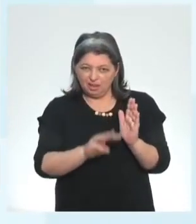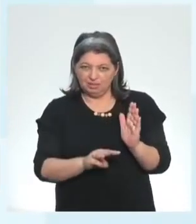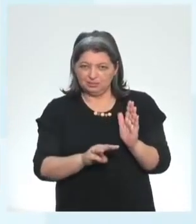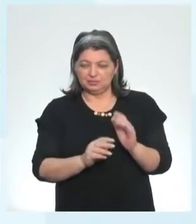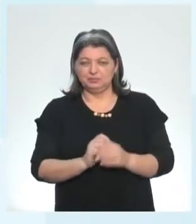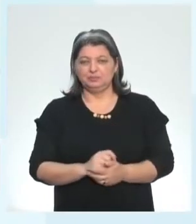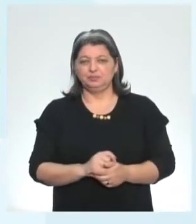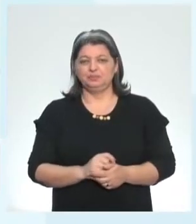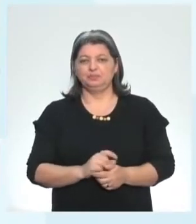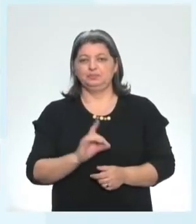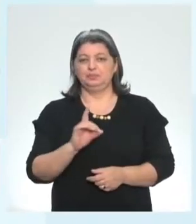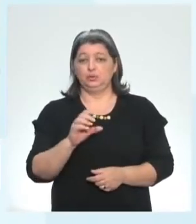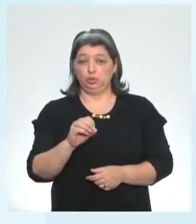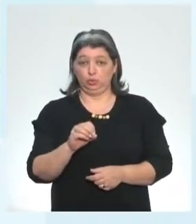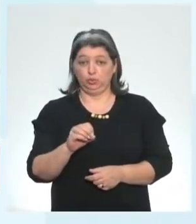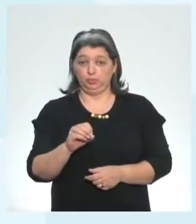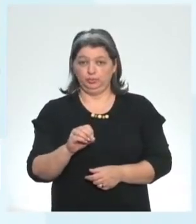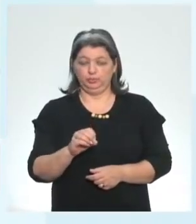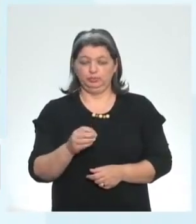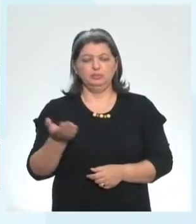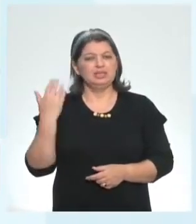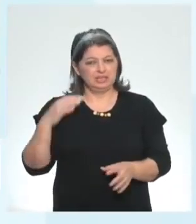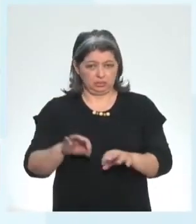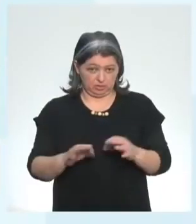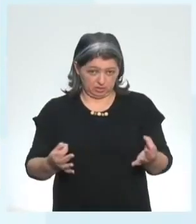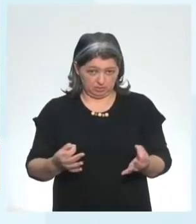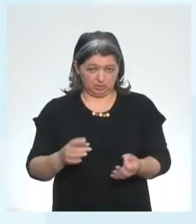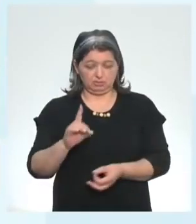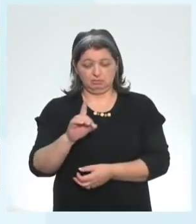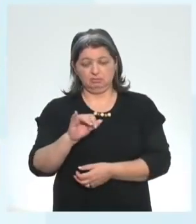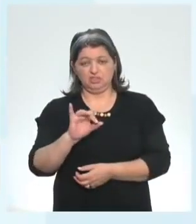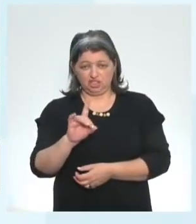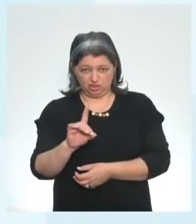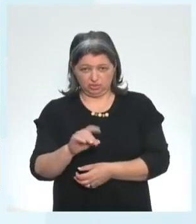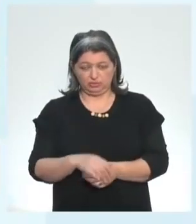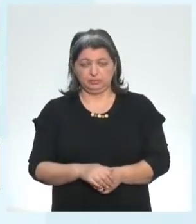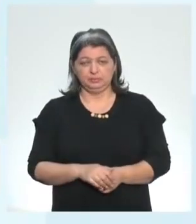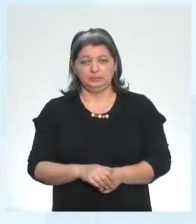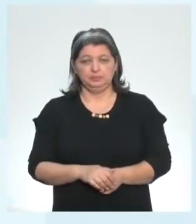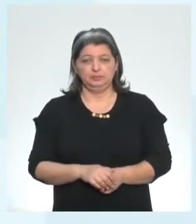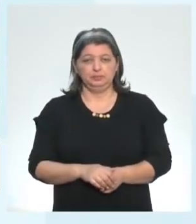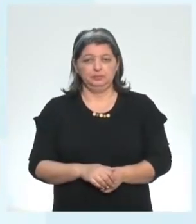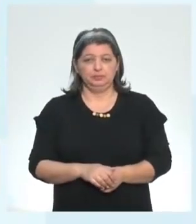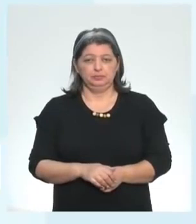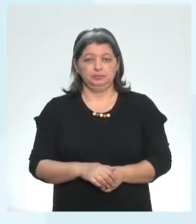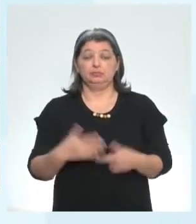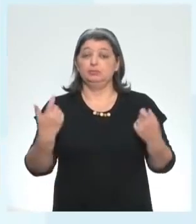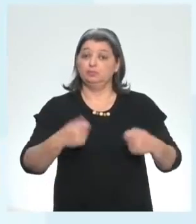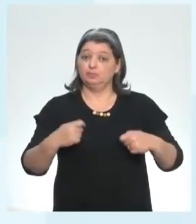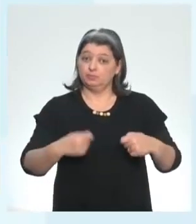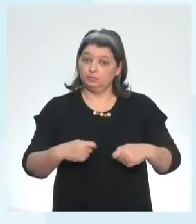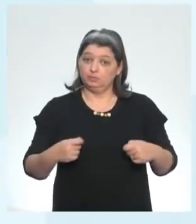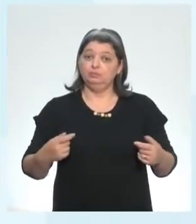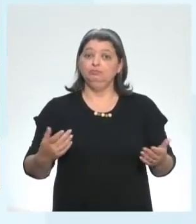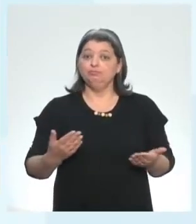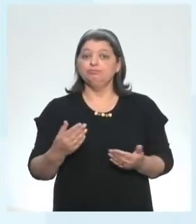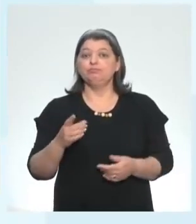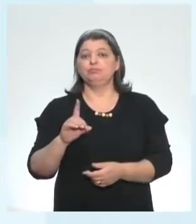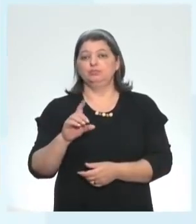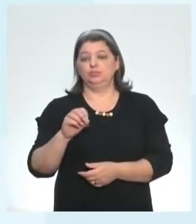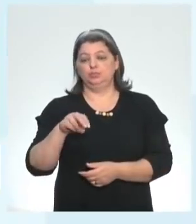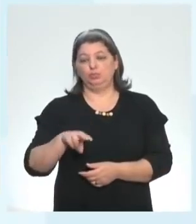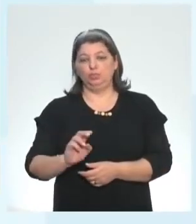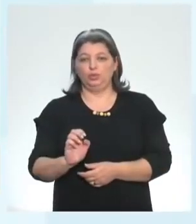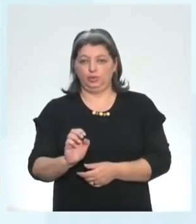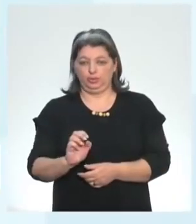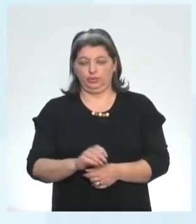o passado simples dele que a gente já estudou lá é did mas o past participle que é o que eu vou precisar pro present perfect é o done